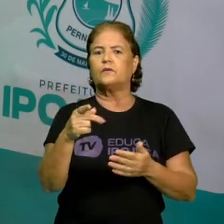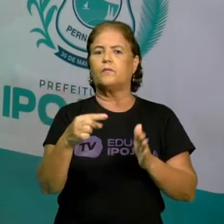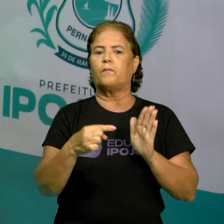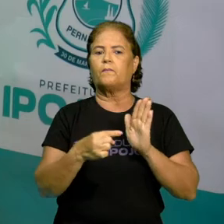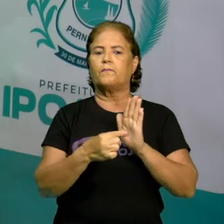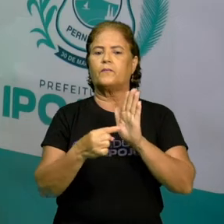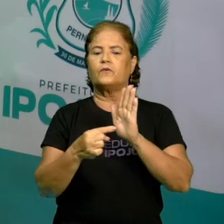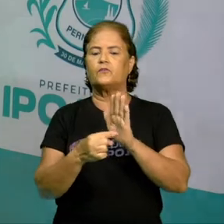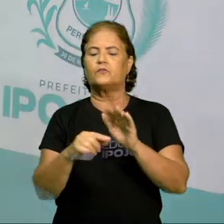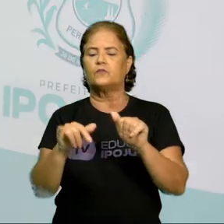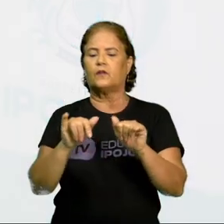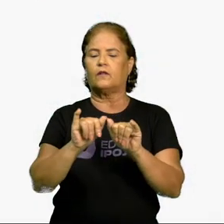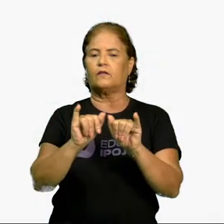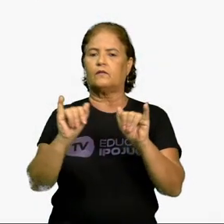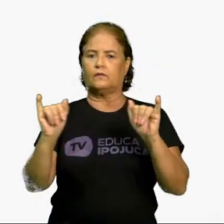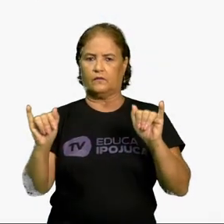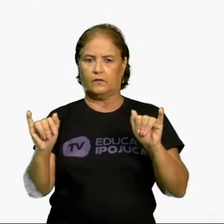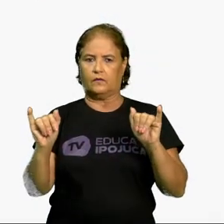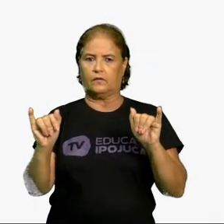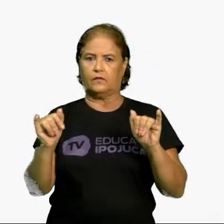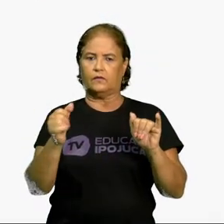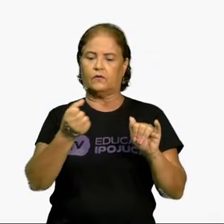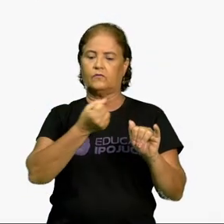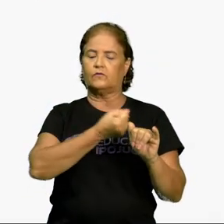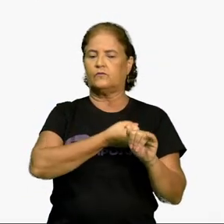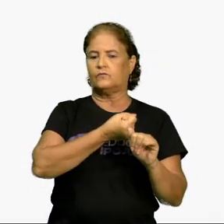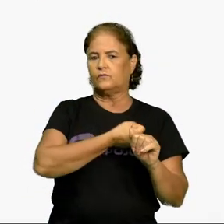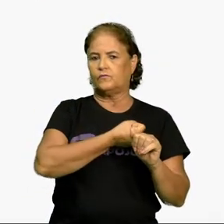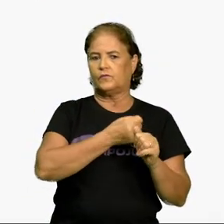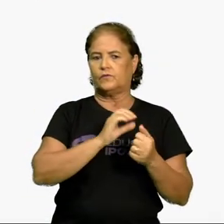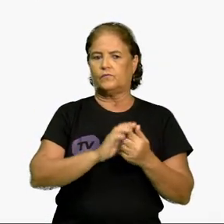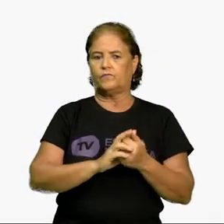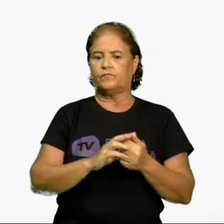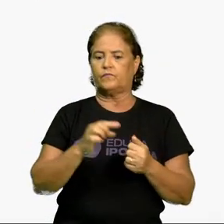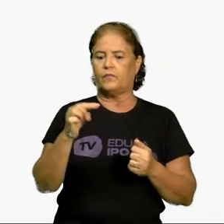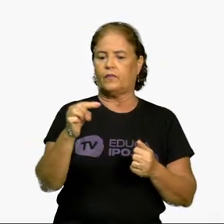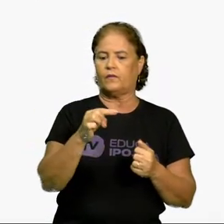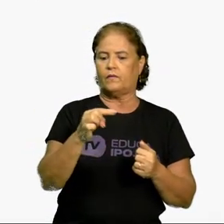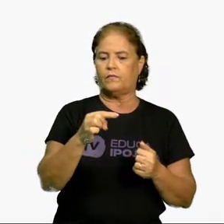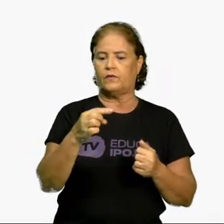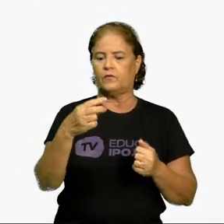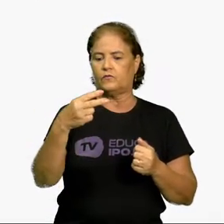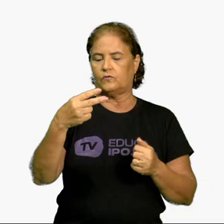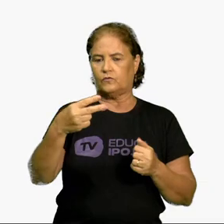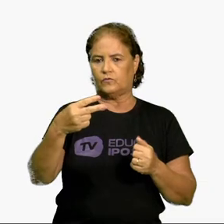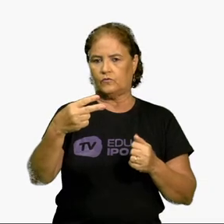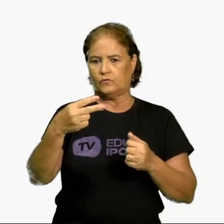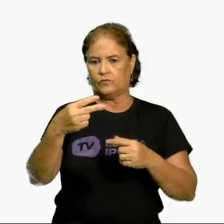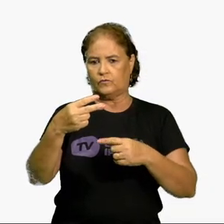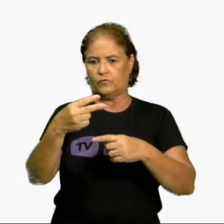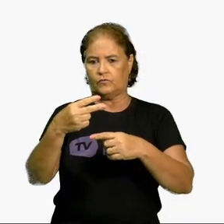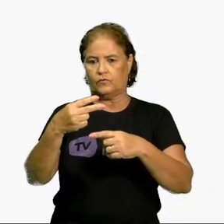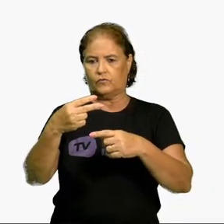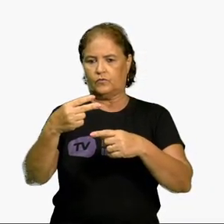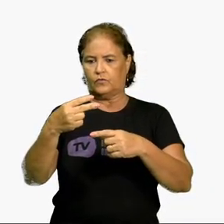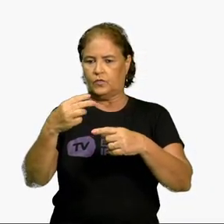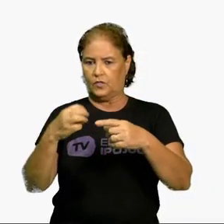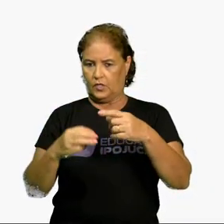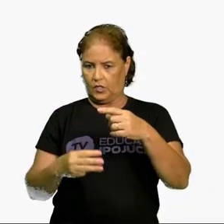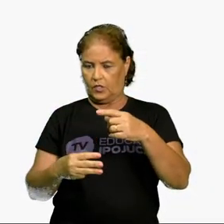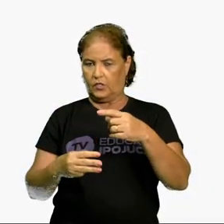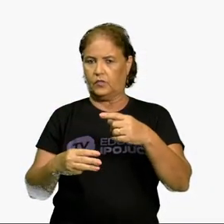na reta numérica os seguintes números. Menos 2,5 e 3,4.